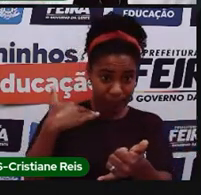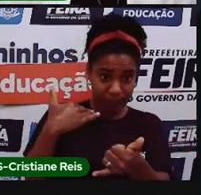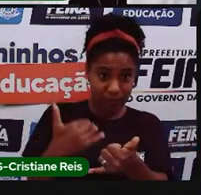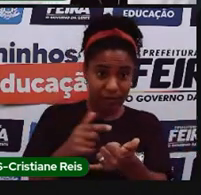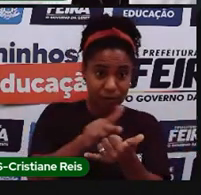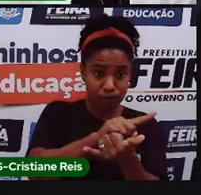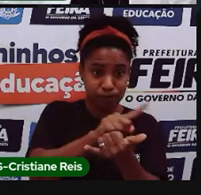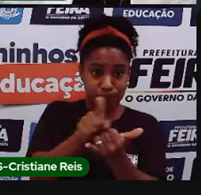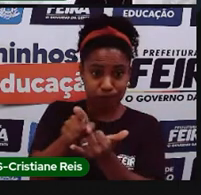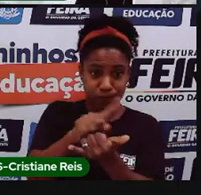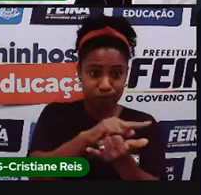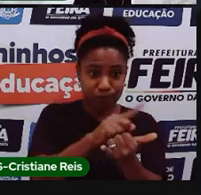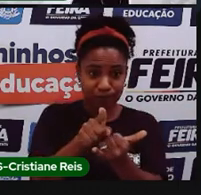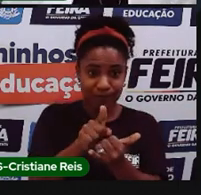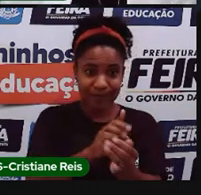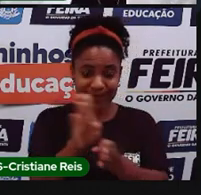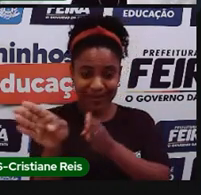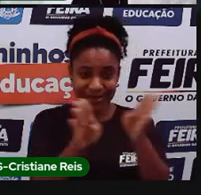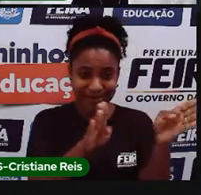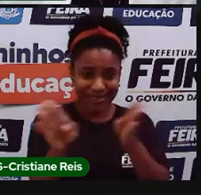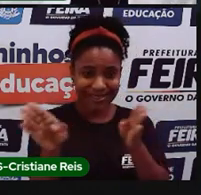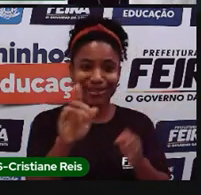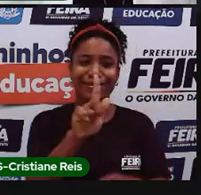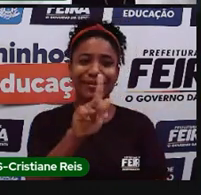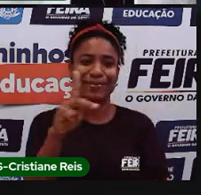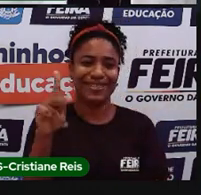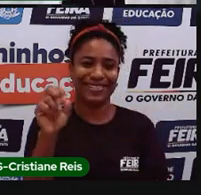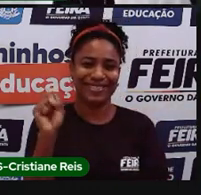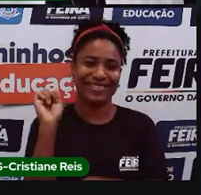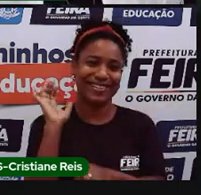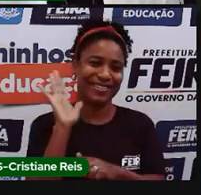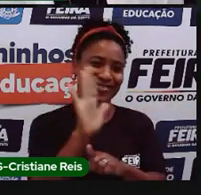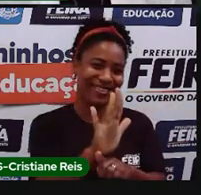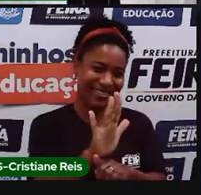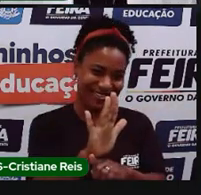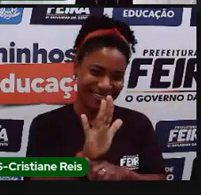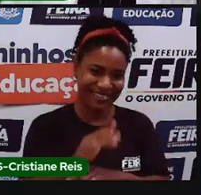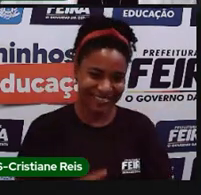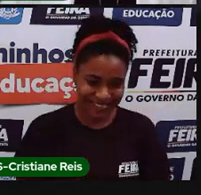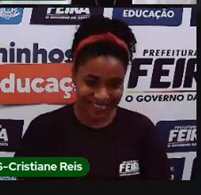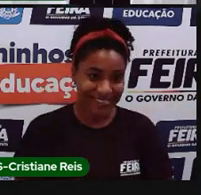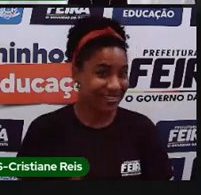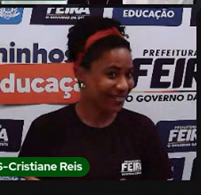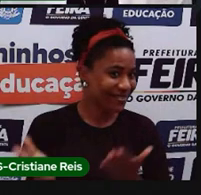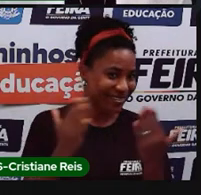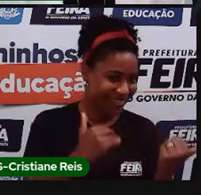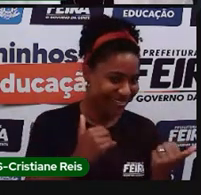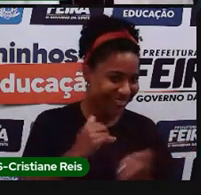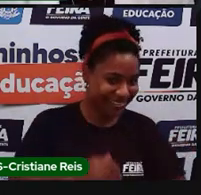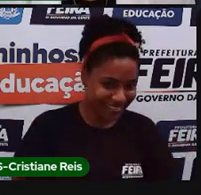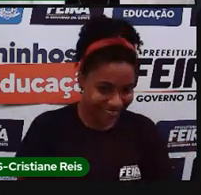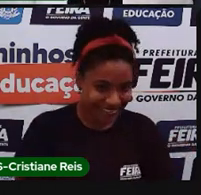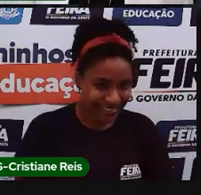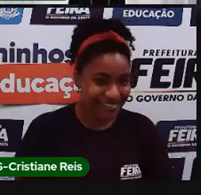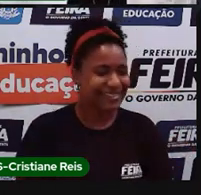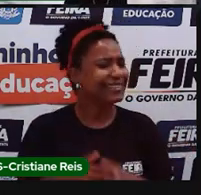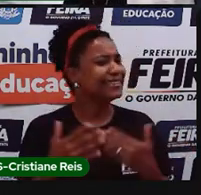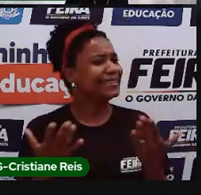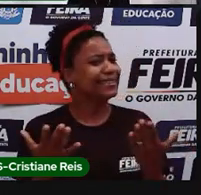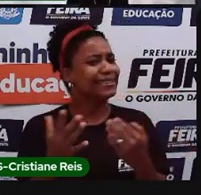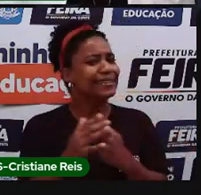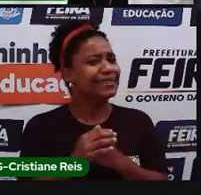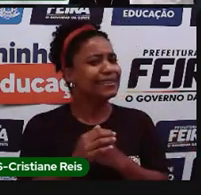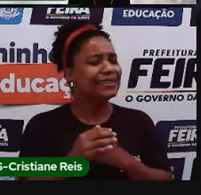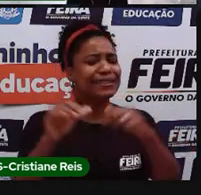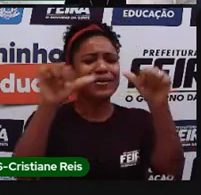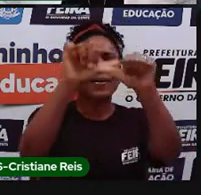tá certo? Bora lá. Bom, e aí, nesse negócio de mapas, como é que a